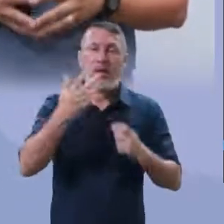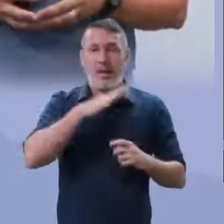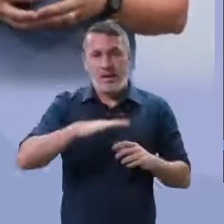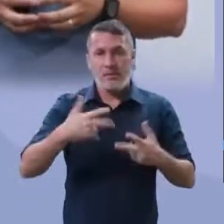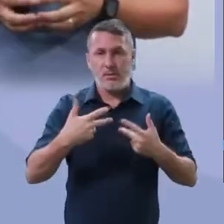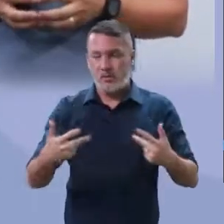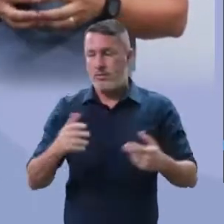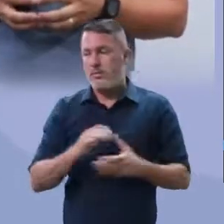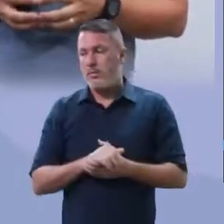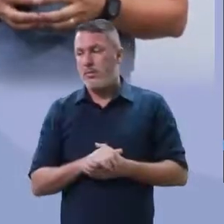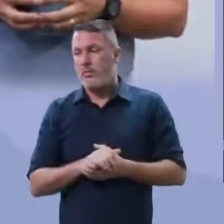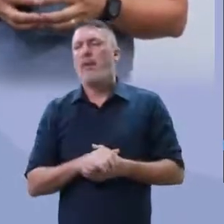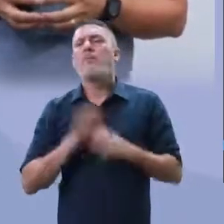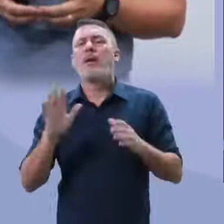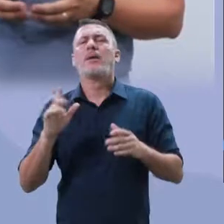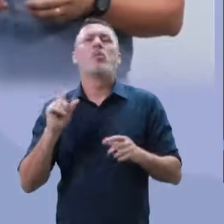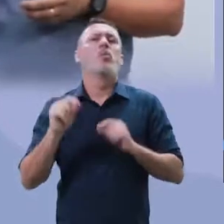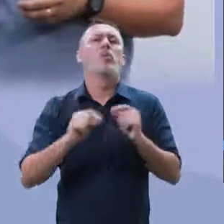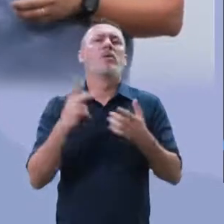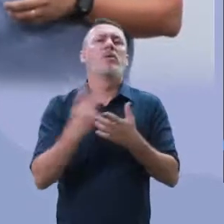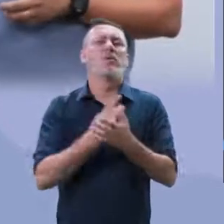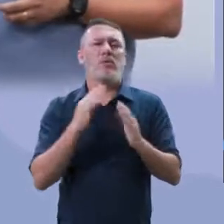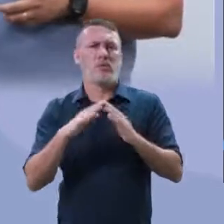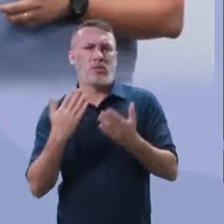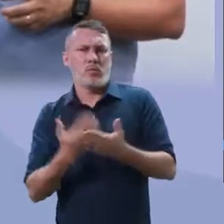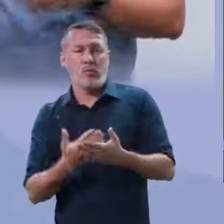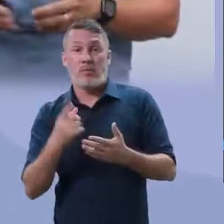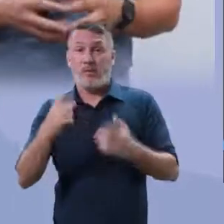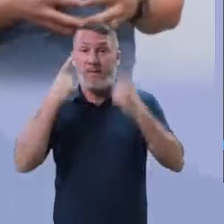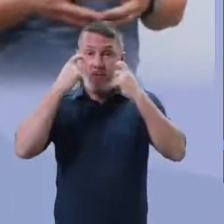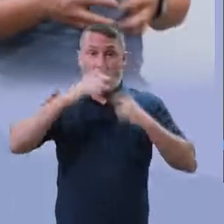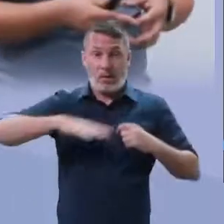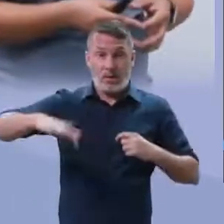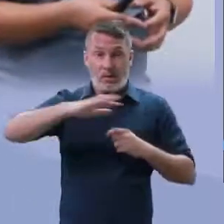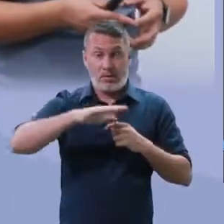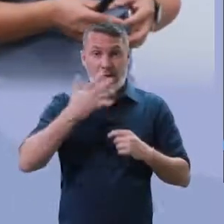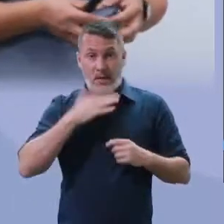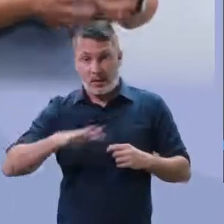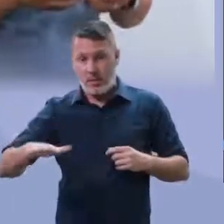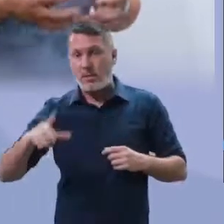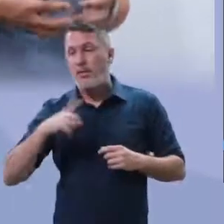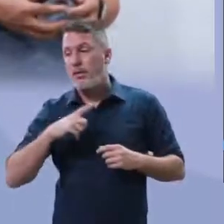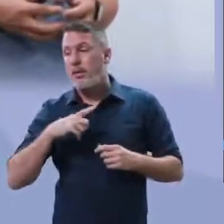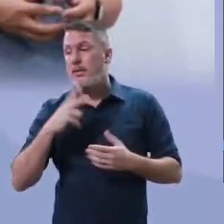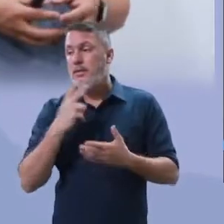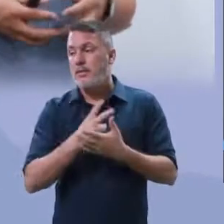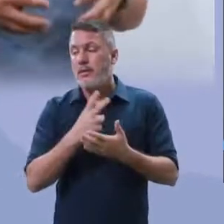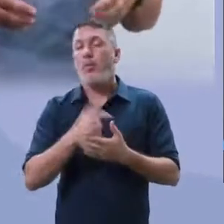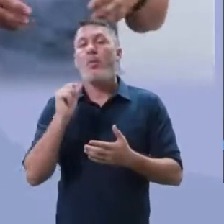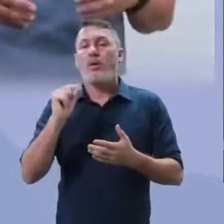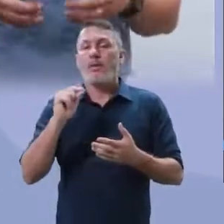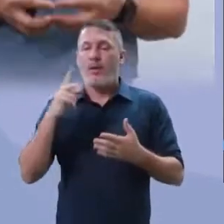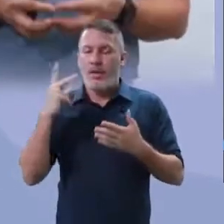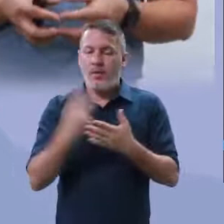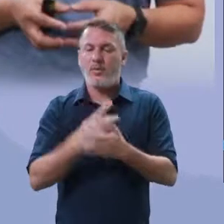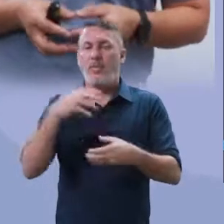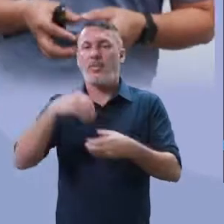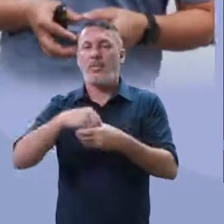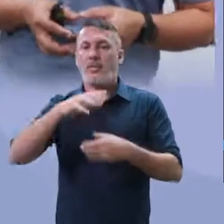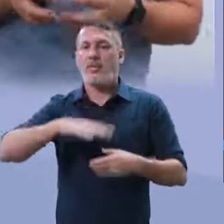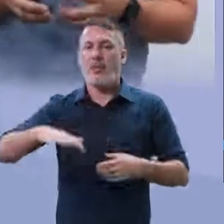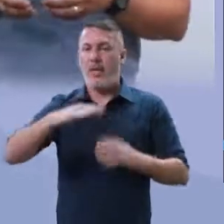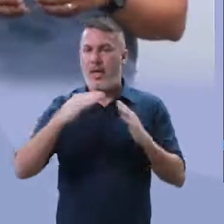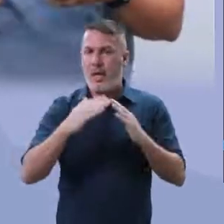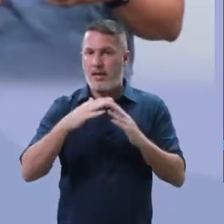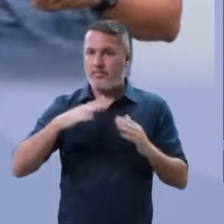violência contra as crianças. Mas o que tem a ver a escola? A violência contra as crianças, geralmente, ela ocorre dentro dos lares,